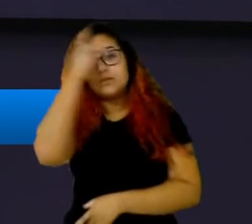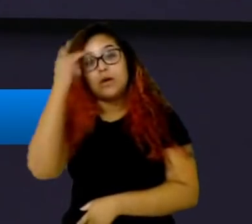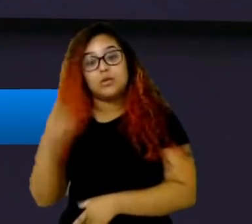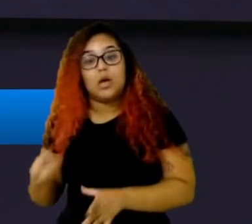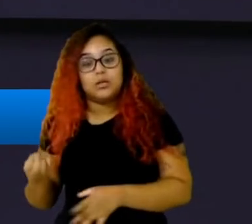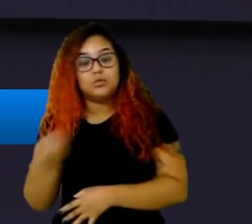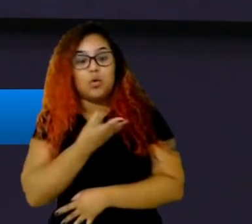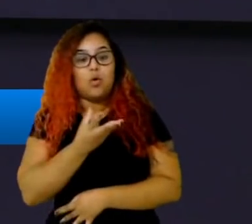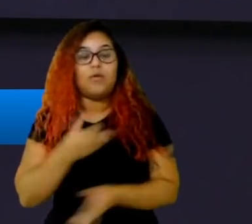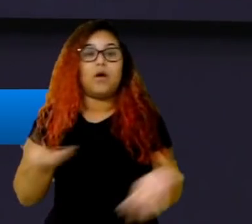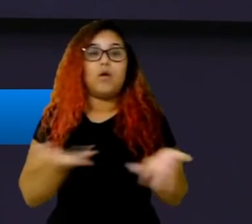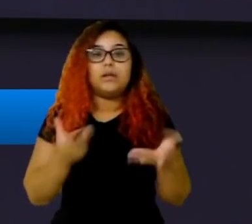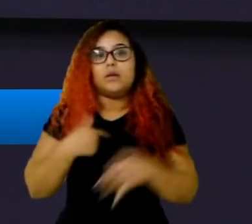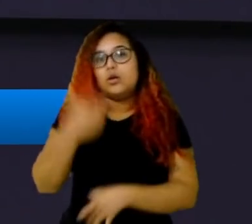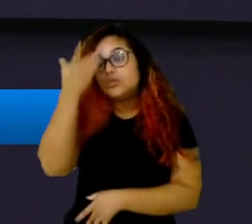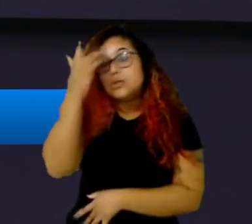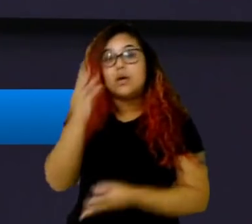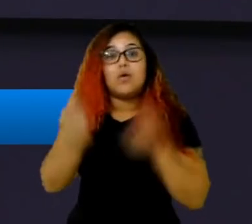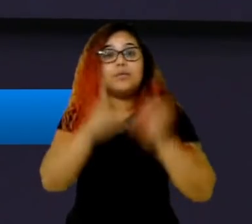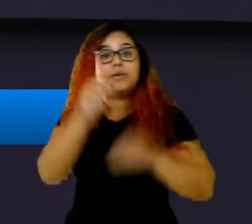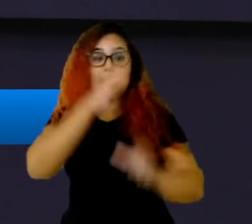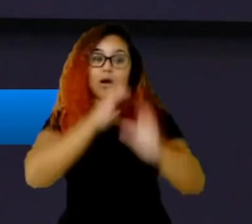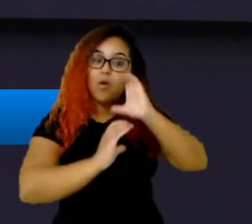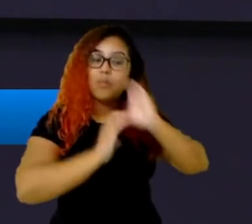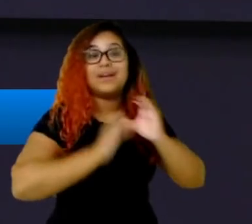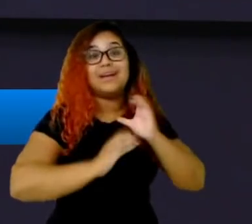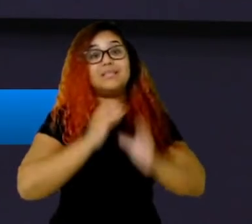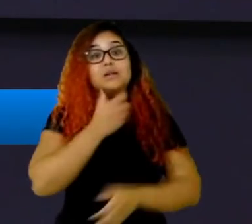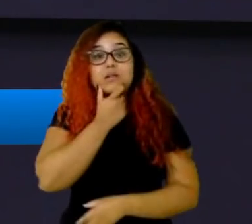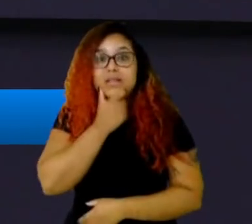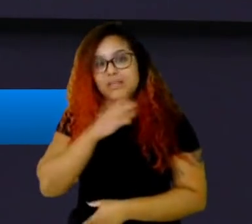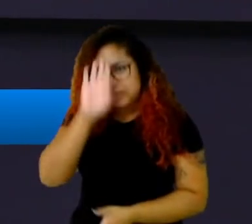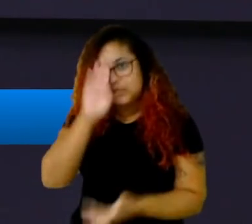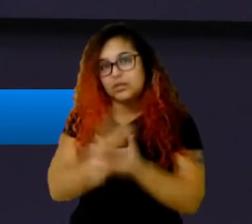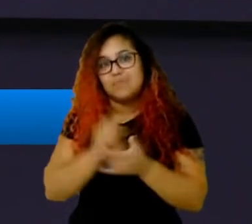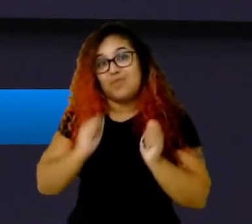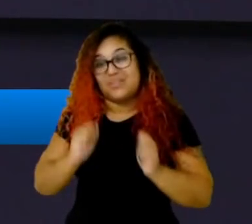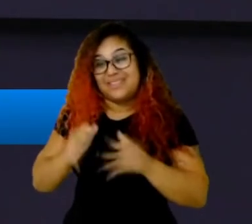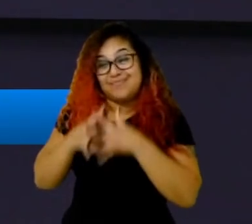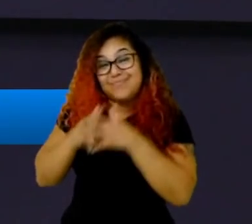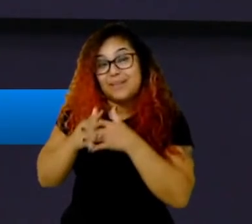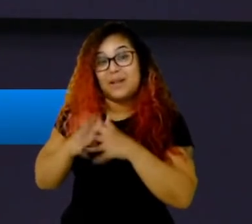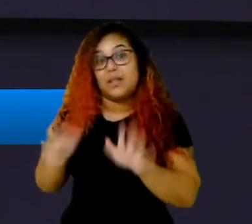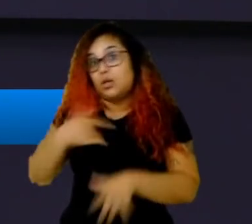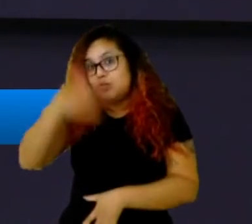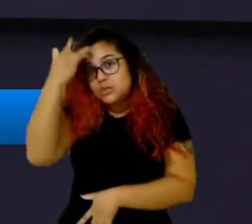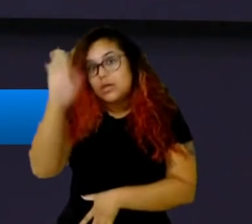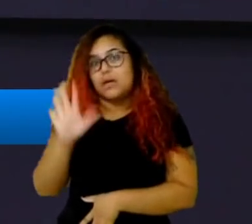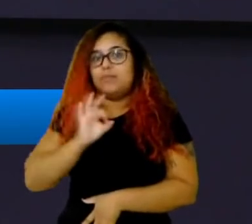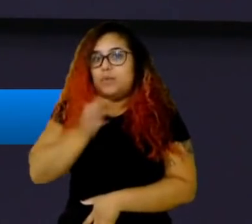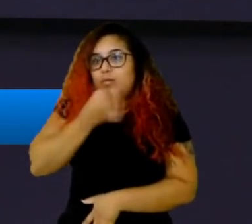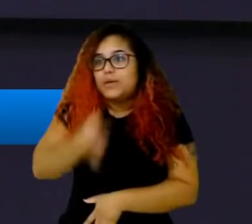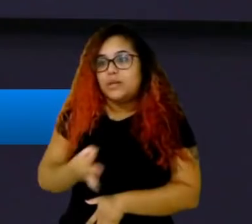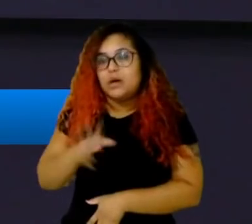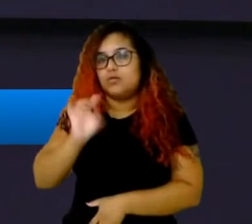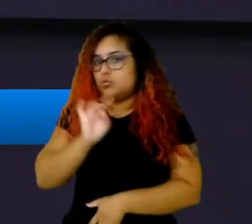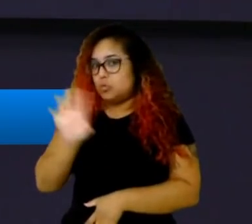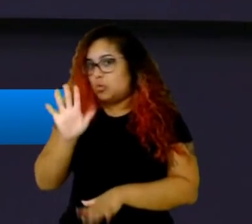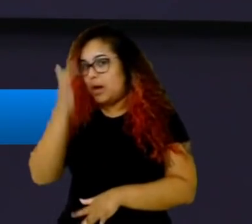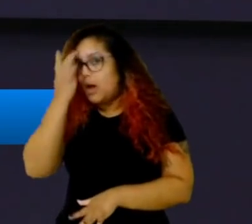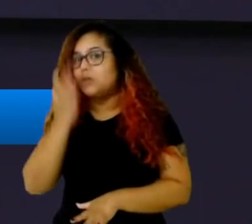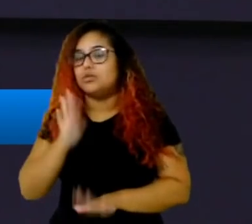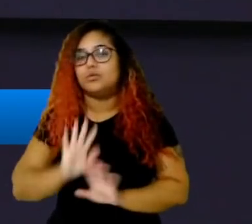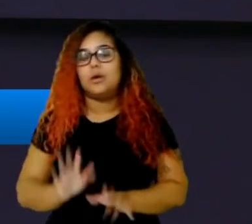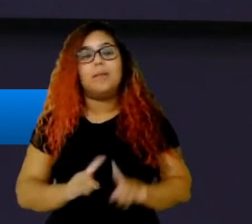inglês, talvez a comunicação em inglês tenha atrapalhado um pouco disso, não sei, é um chute que eu daria de fora, né, mas a gente basta ver ainda, tipo,